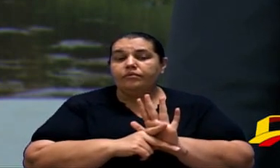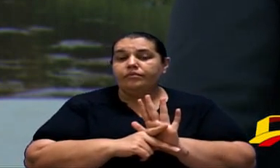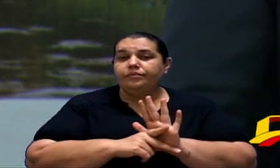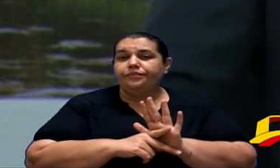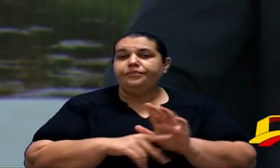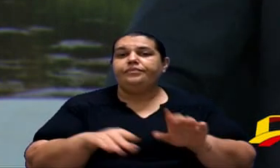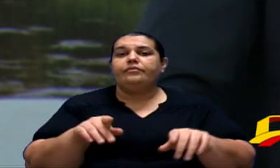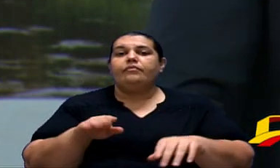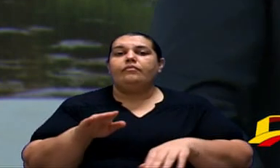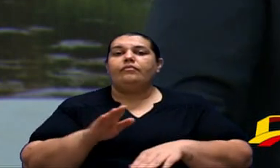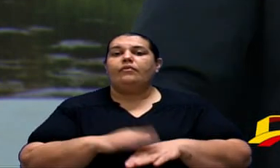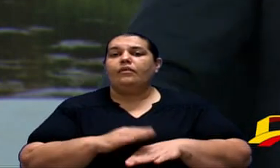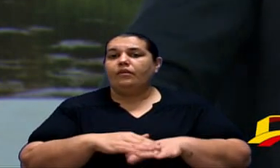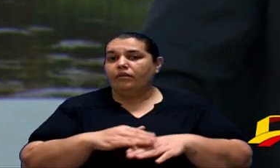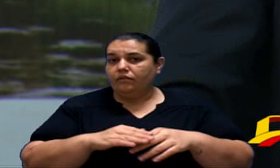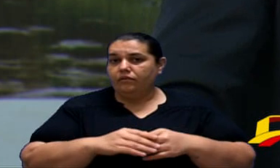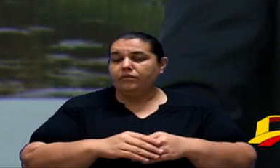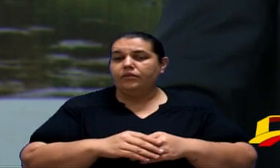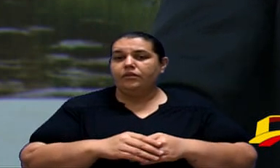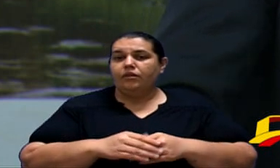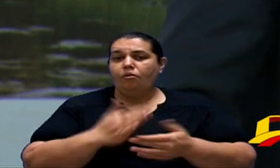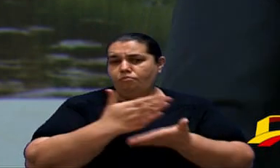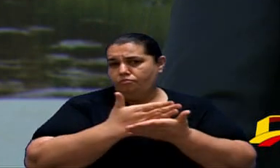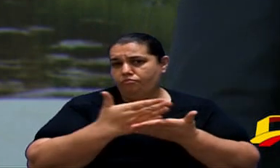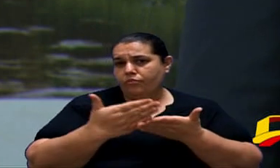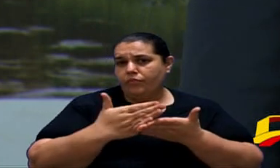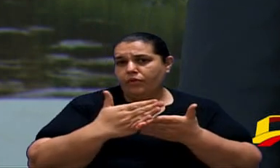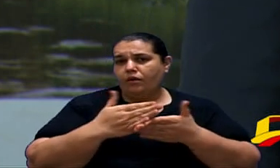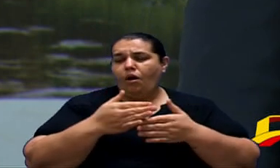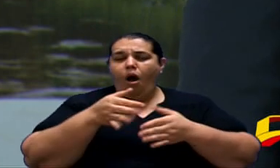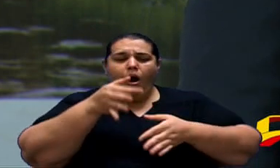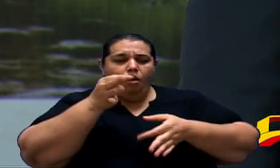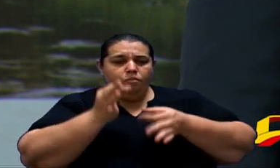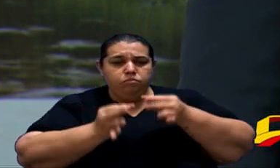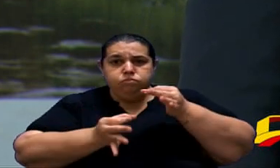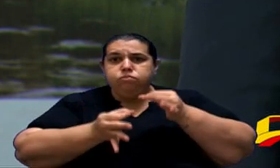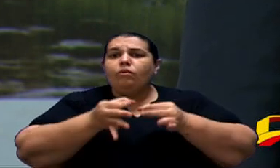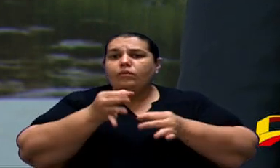feito essa essa introdução jurídica